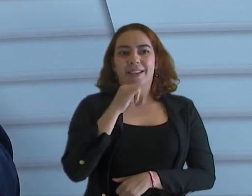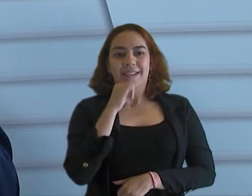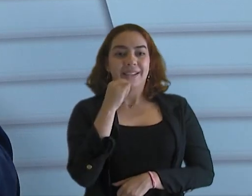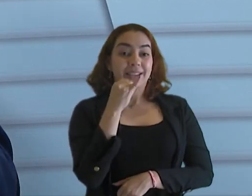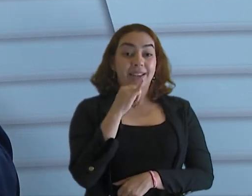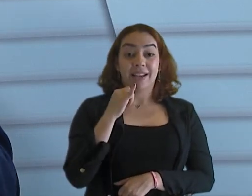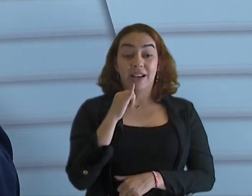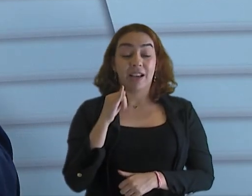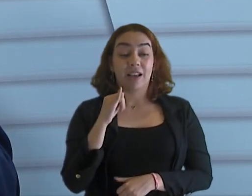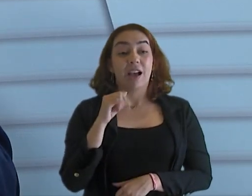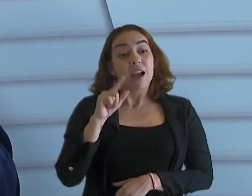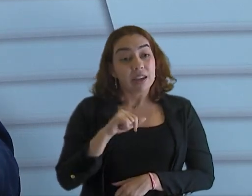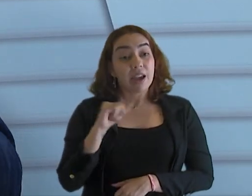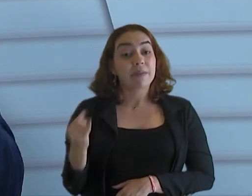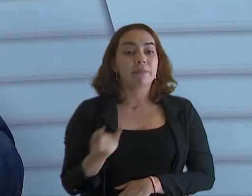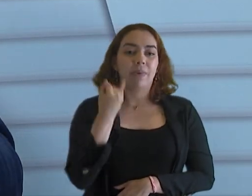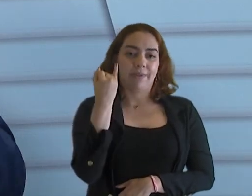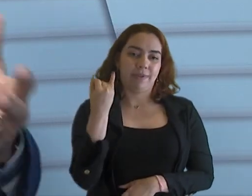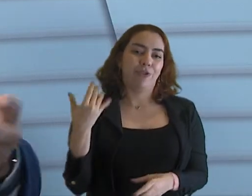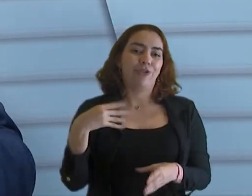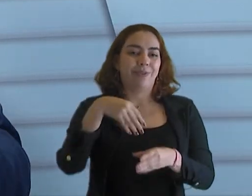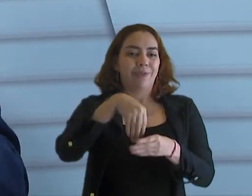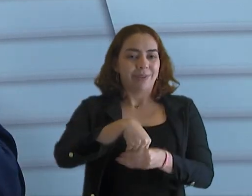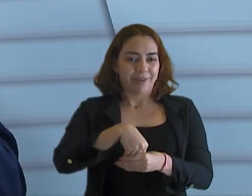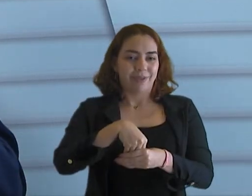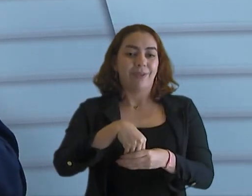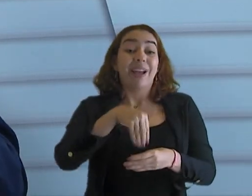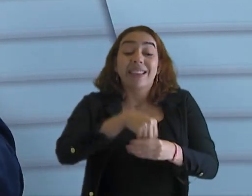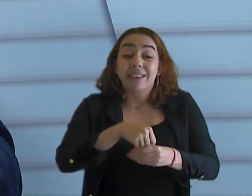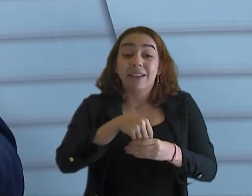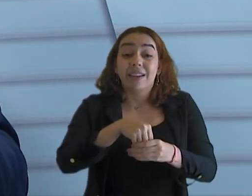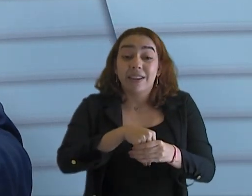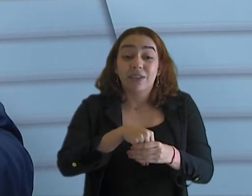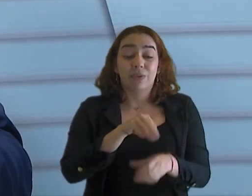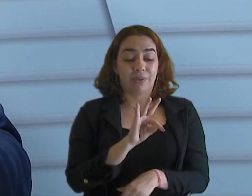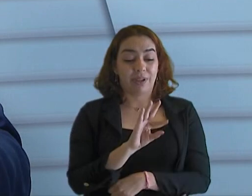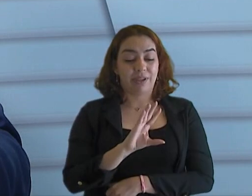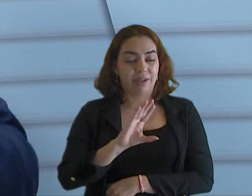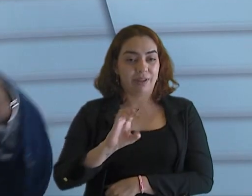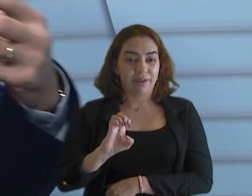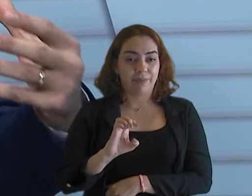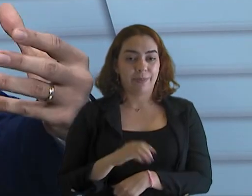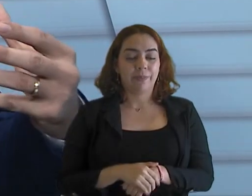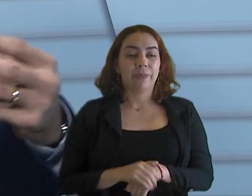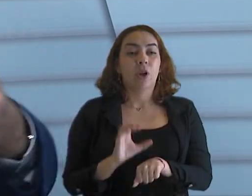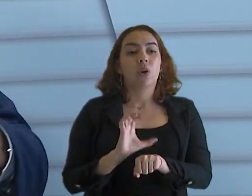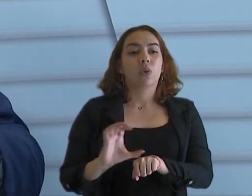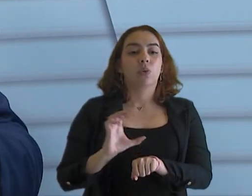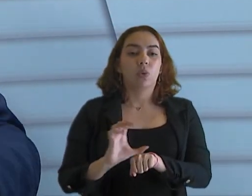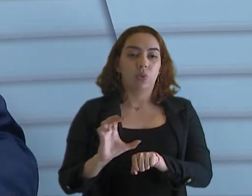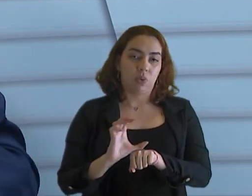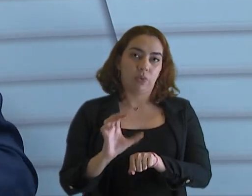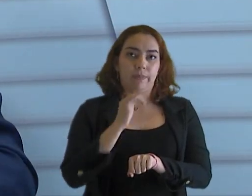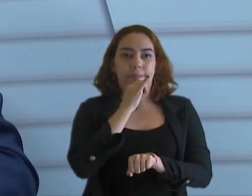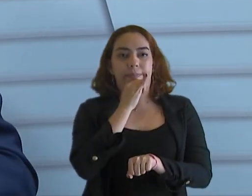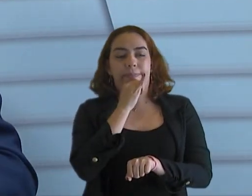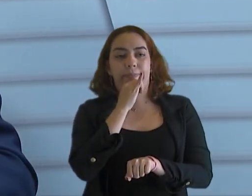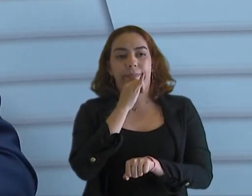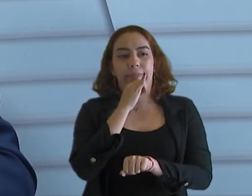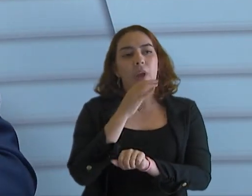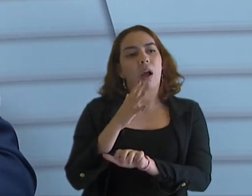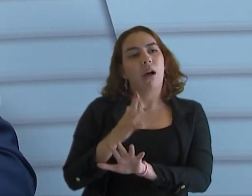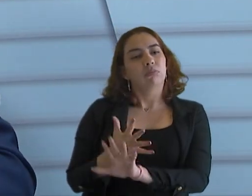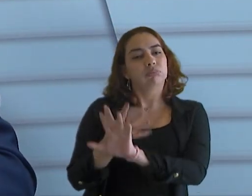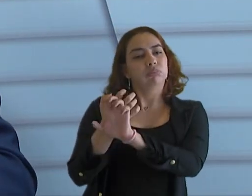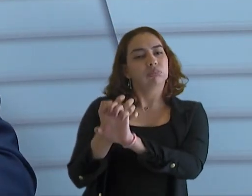é importante para o tribunal. E tem, como você disse, não só cursos à distância, para que o gestor lá do município